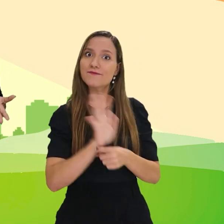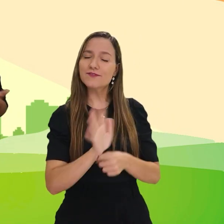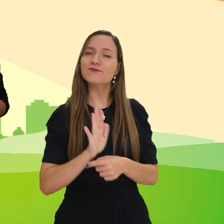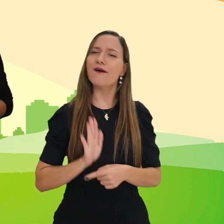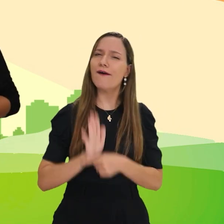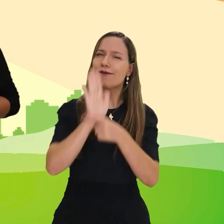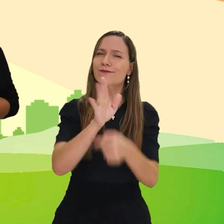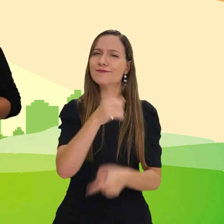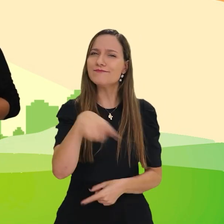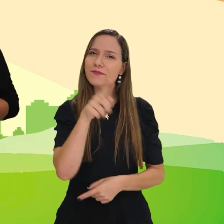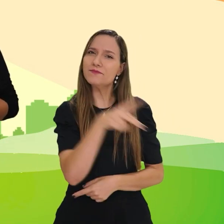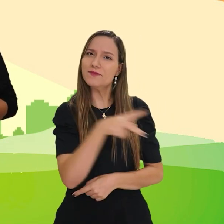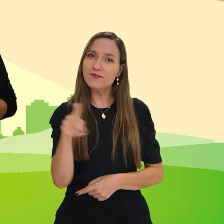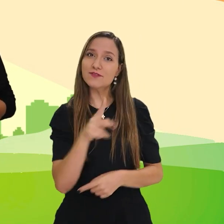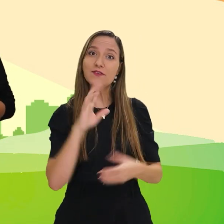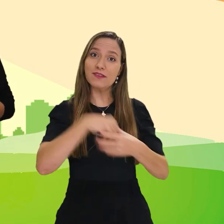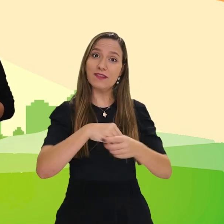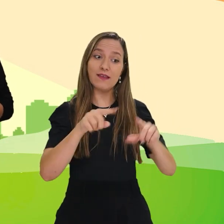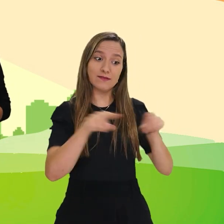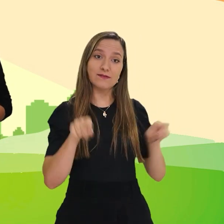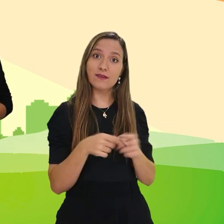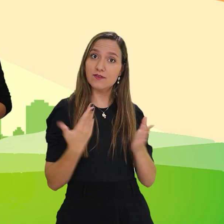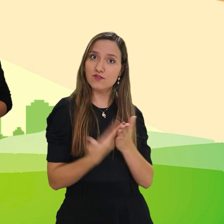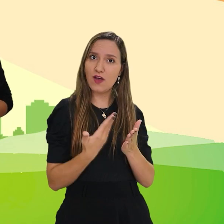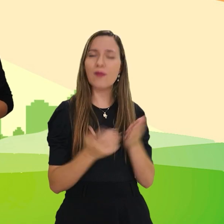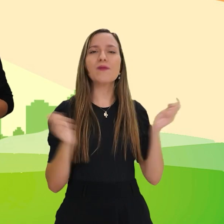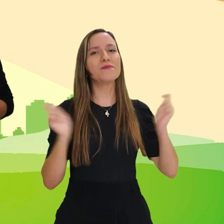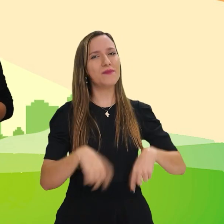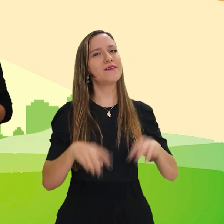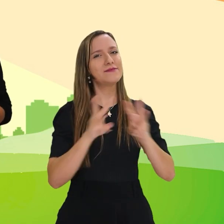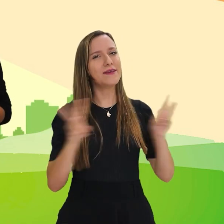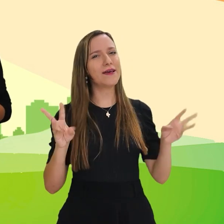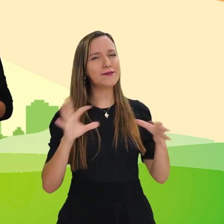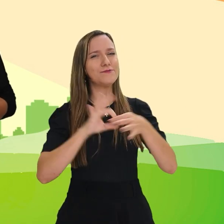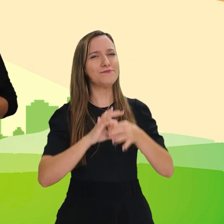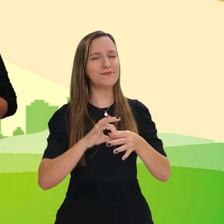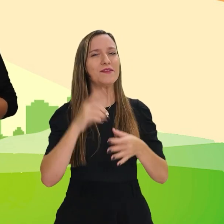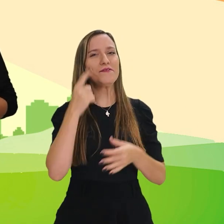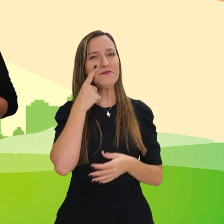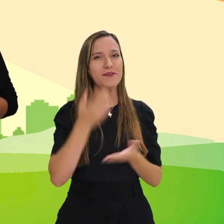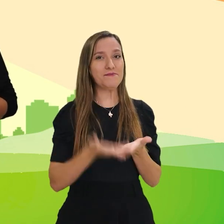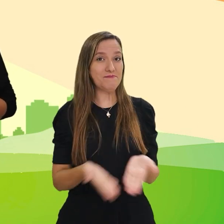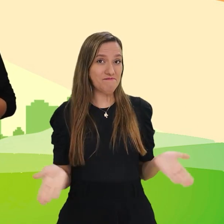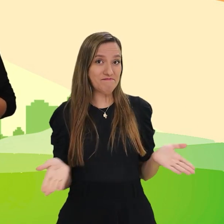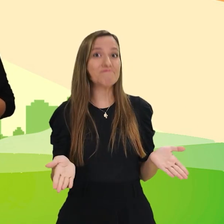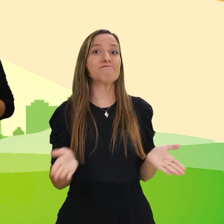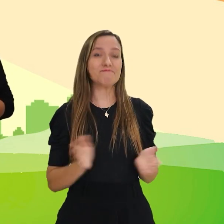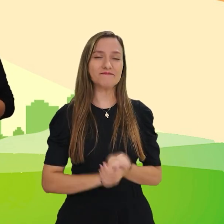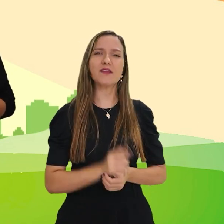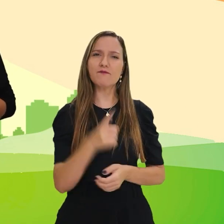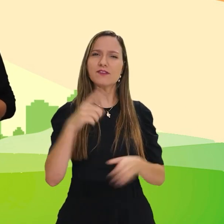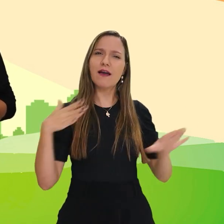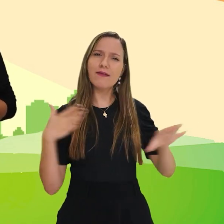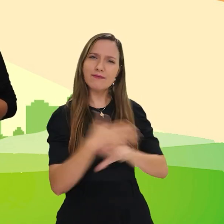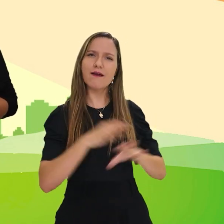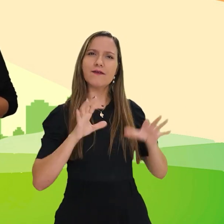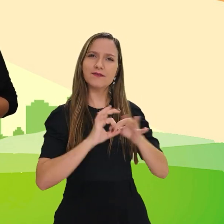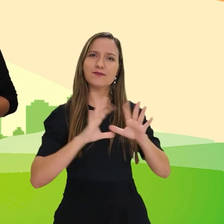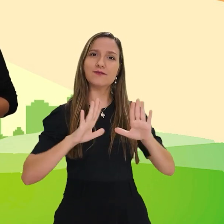vídeos que podem ajudar você, professora e professor, na sala de aula, acesse o site que está aqui na tela. Assim que você entrar em